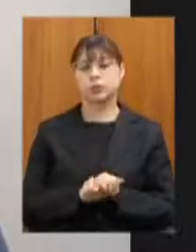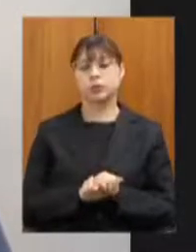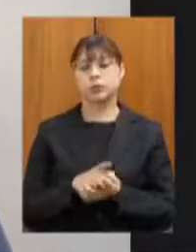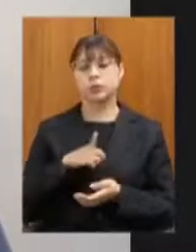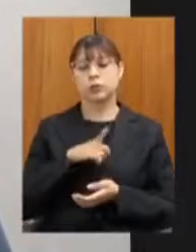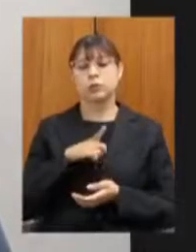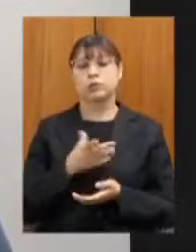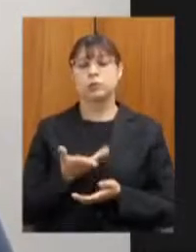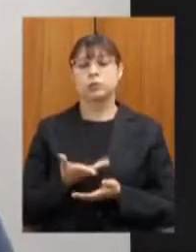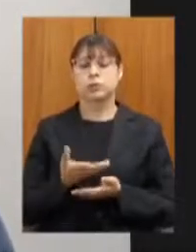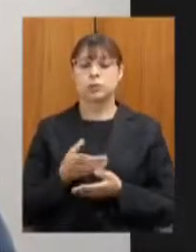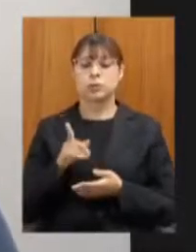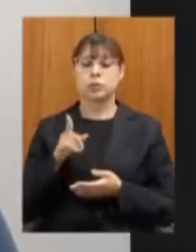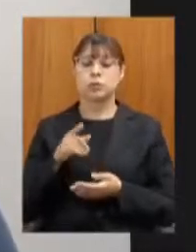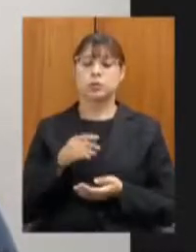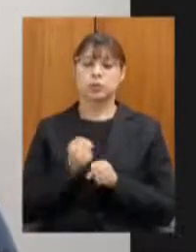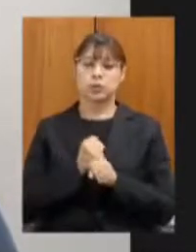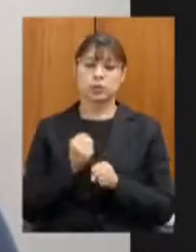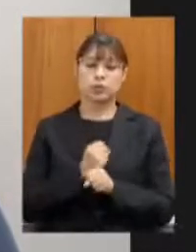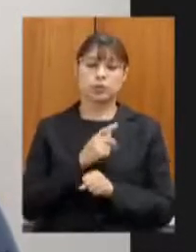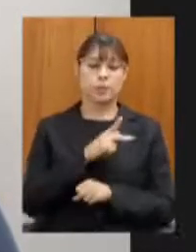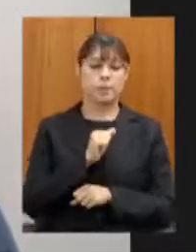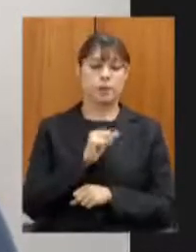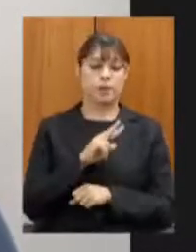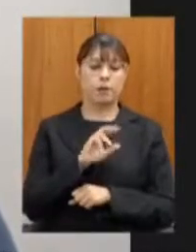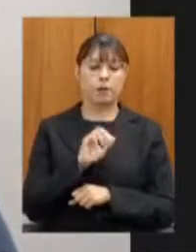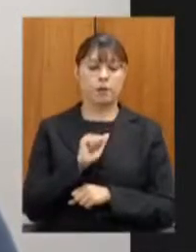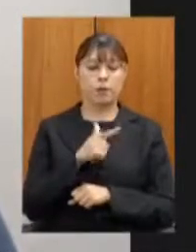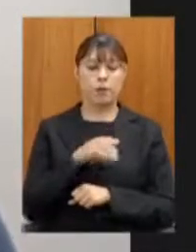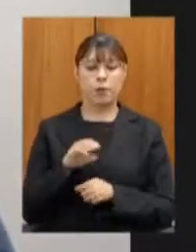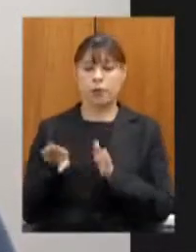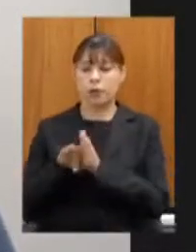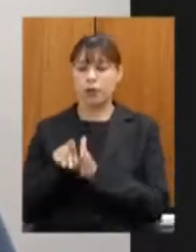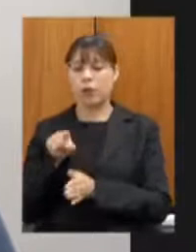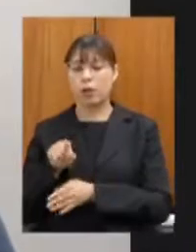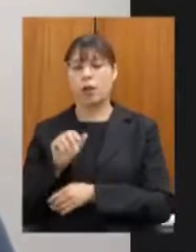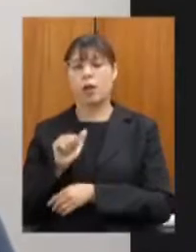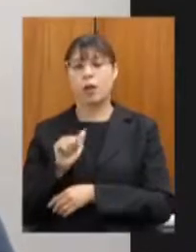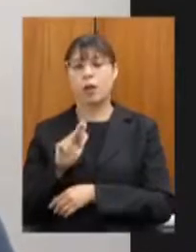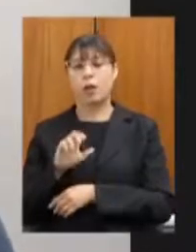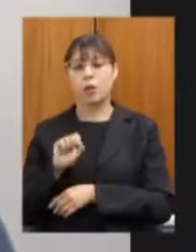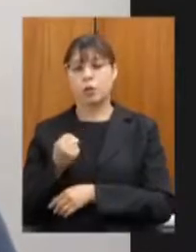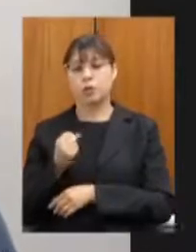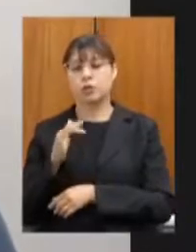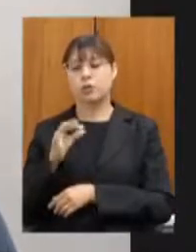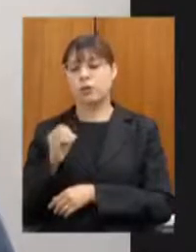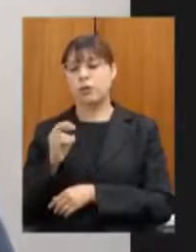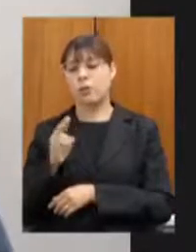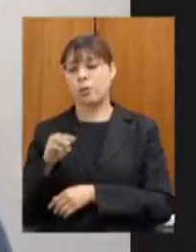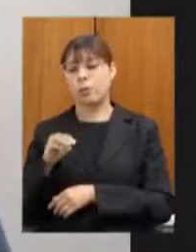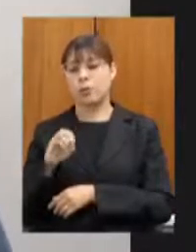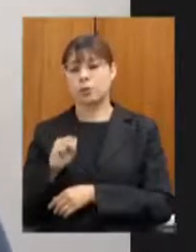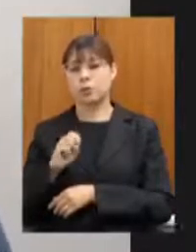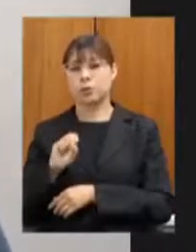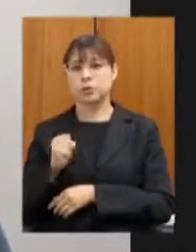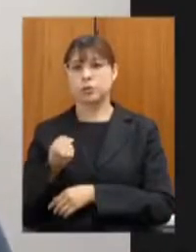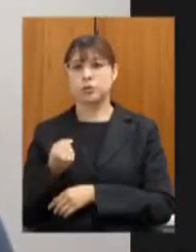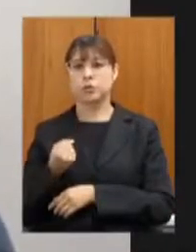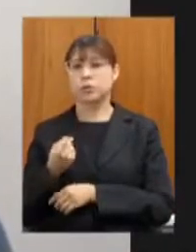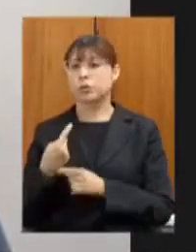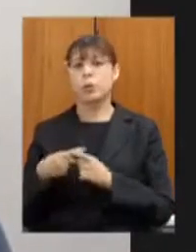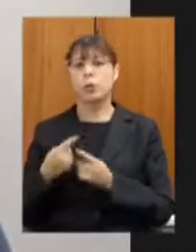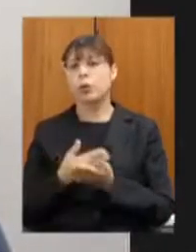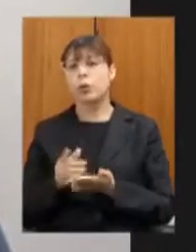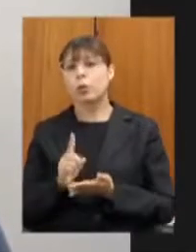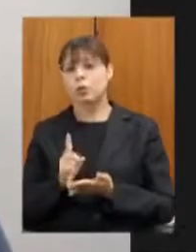iniciar de pavão até águas formosas porque não iniciou se tem algum problema se a Assembleia